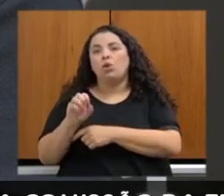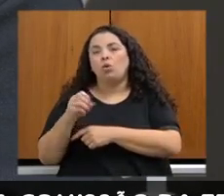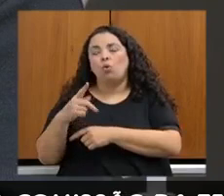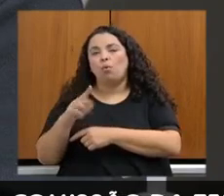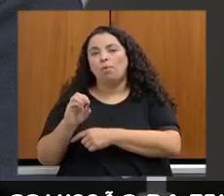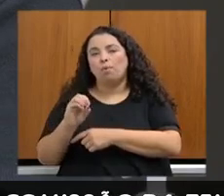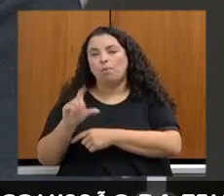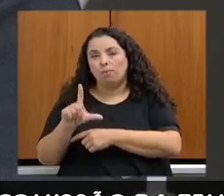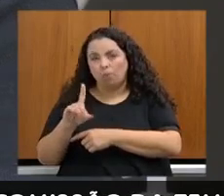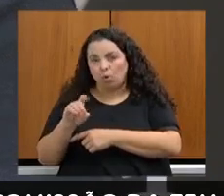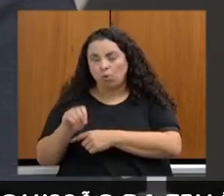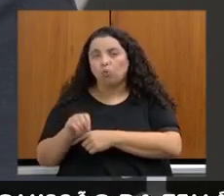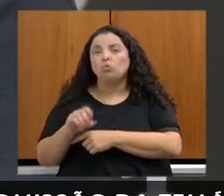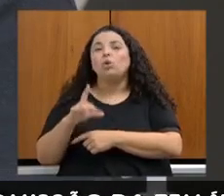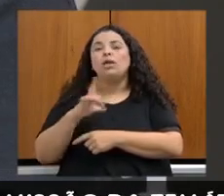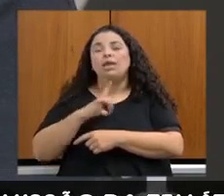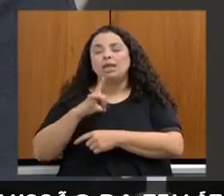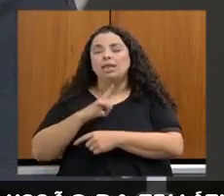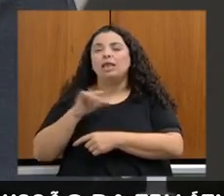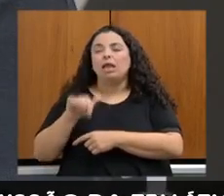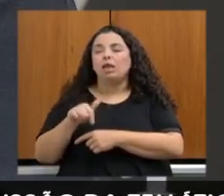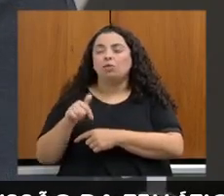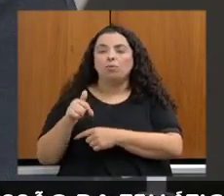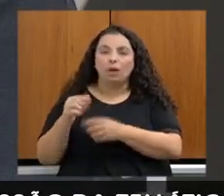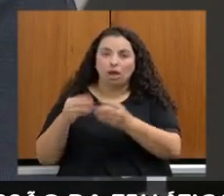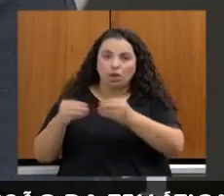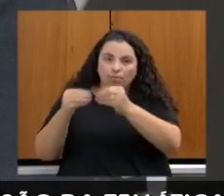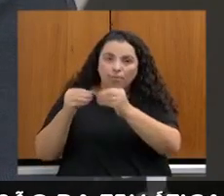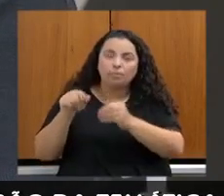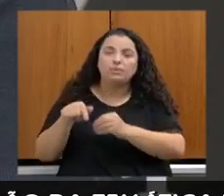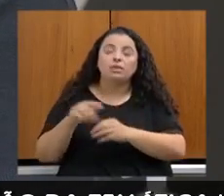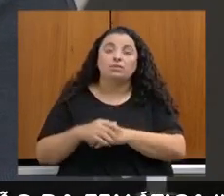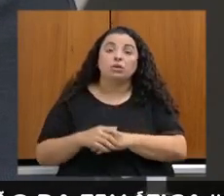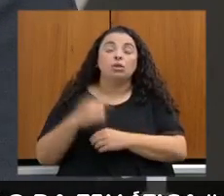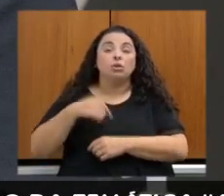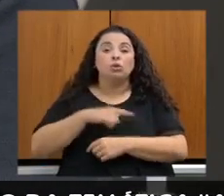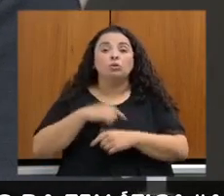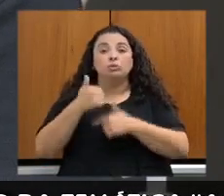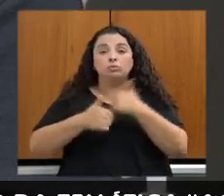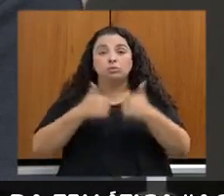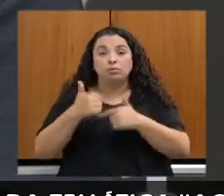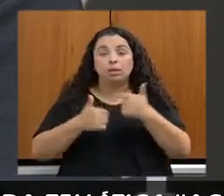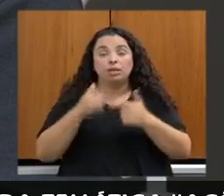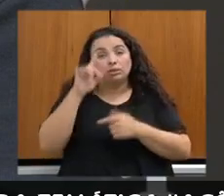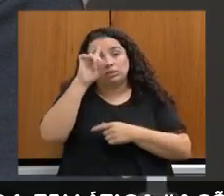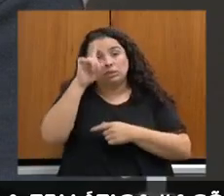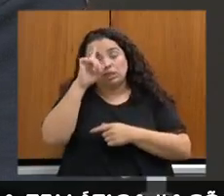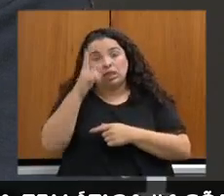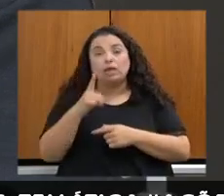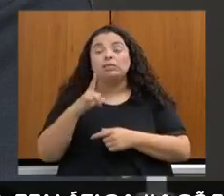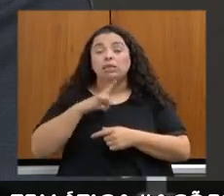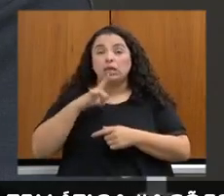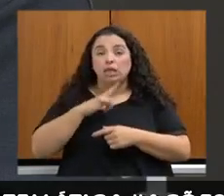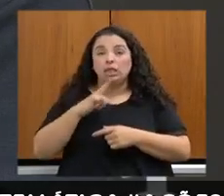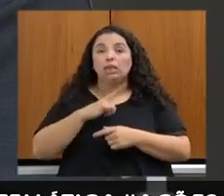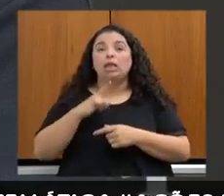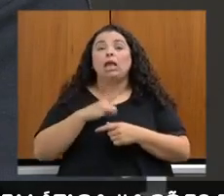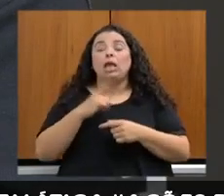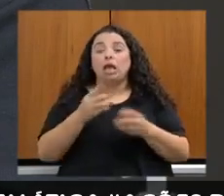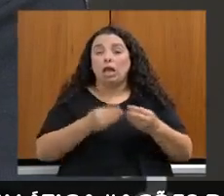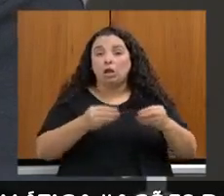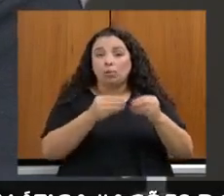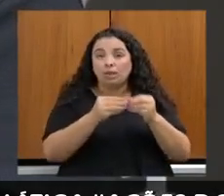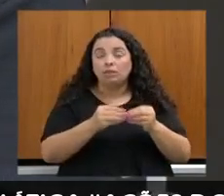recuperada dentro do Parque Estadual Serra do Sobrado. Então, temos trabalhado iniciativas que contemplem tanto a recuperação das nossas áreas